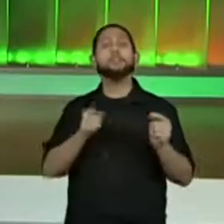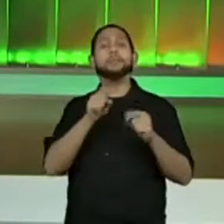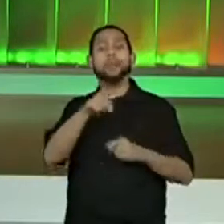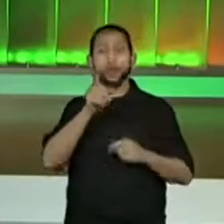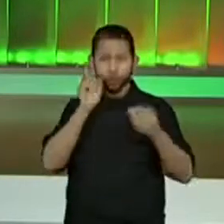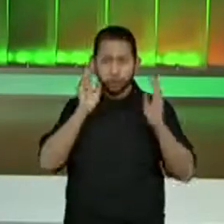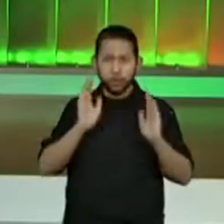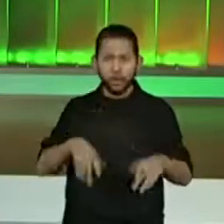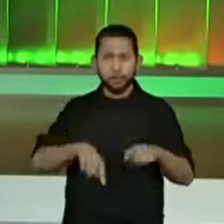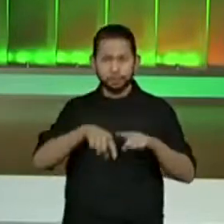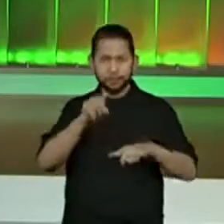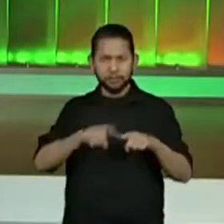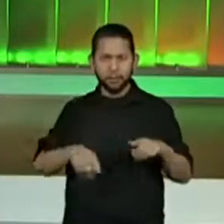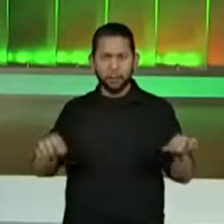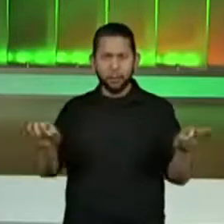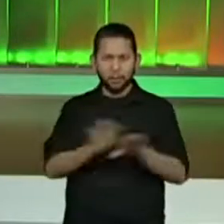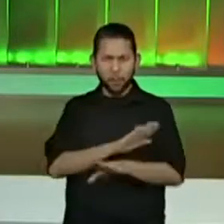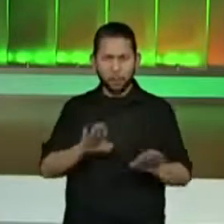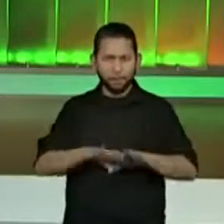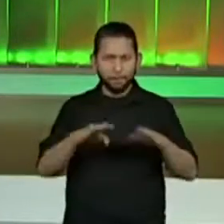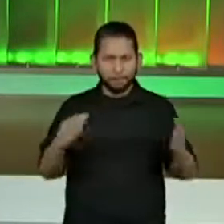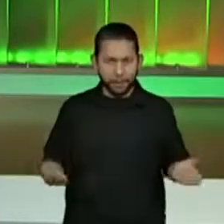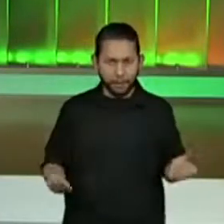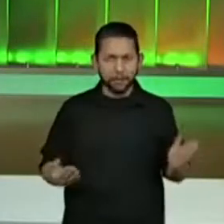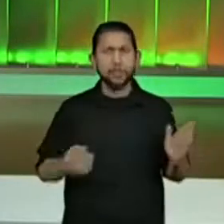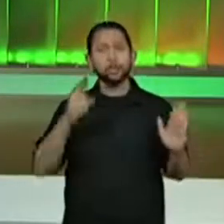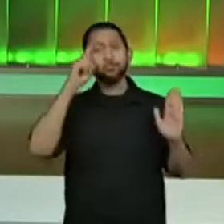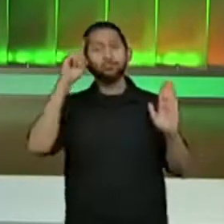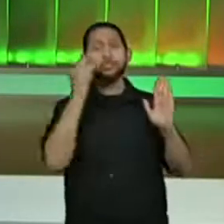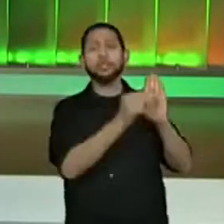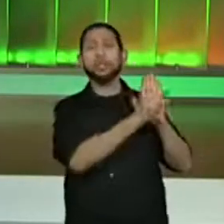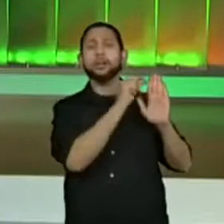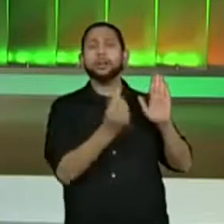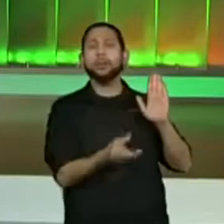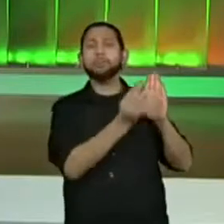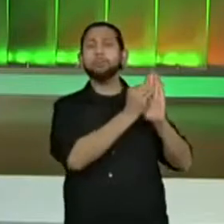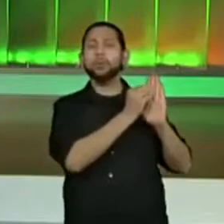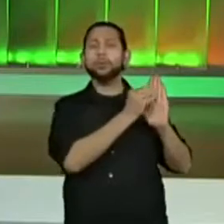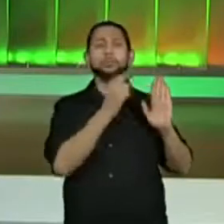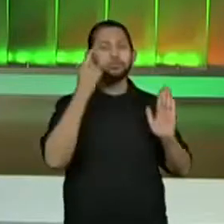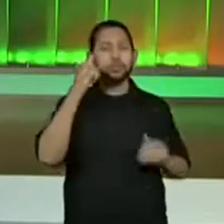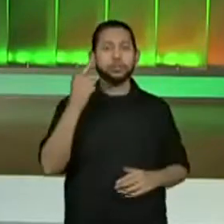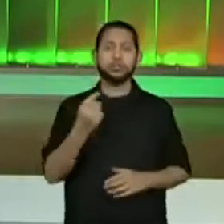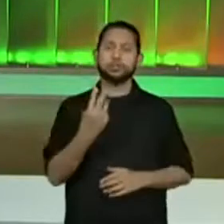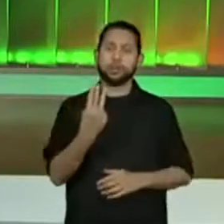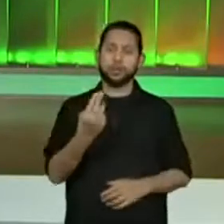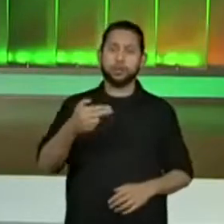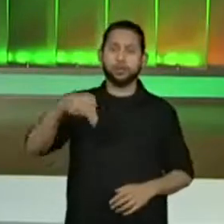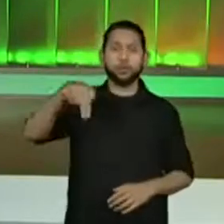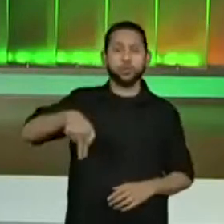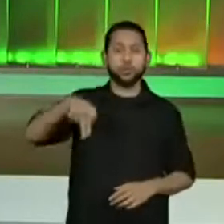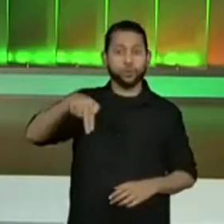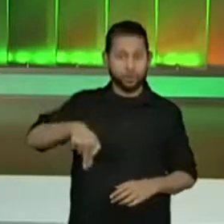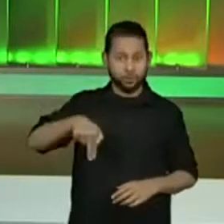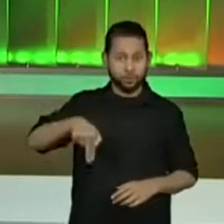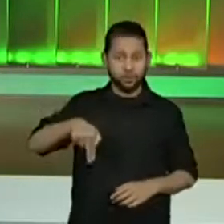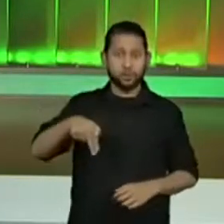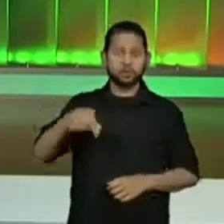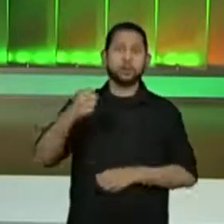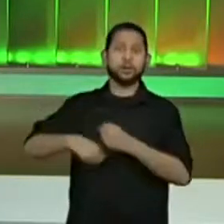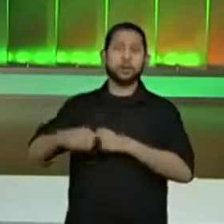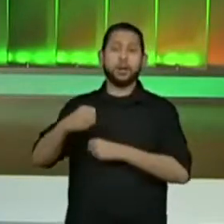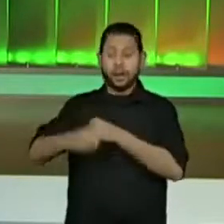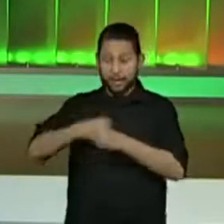sempre, coloquem a data no alto da página. Hoje é dia 3 de novembro de 2020 e